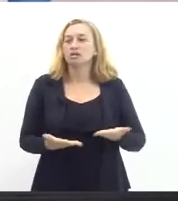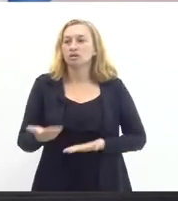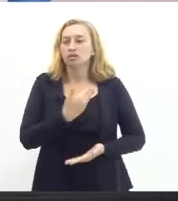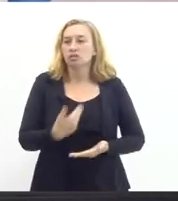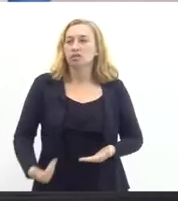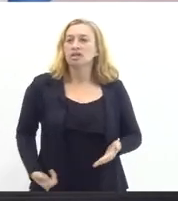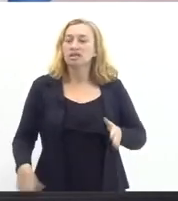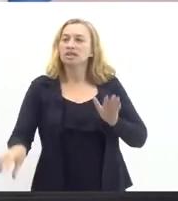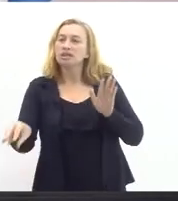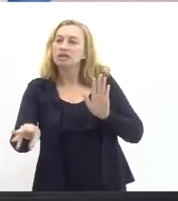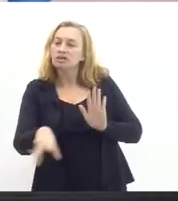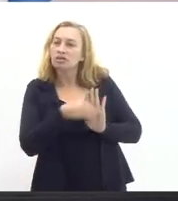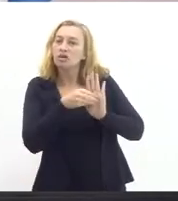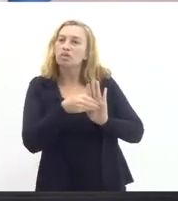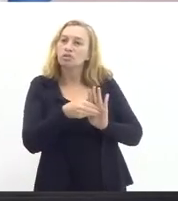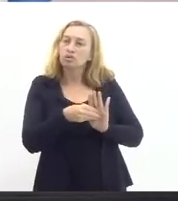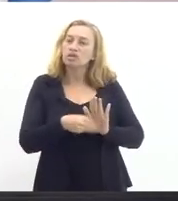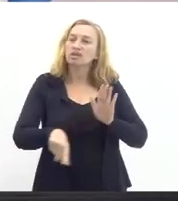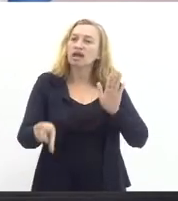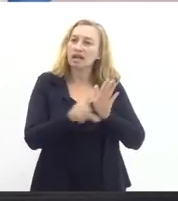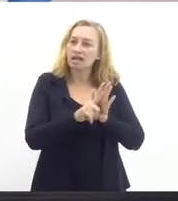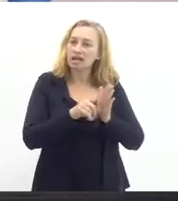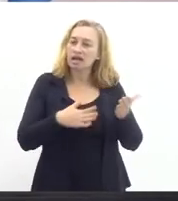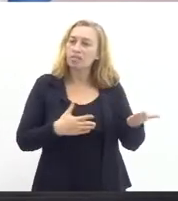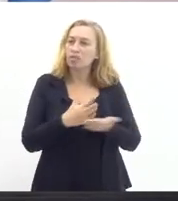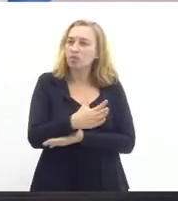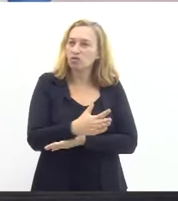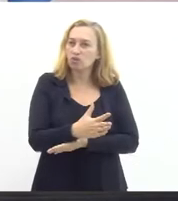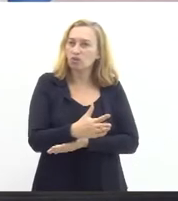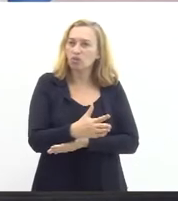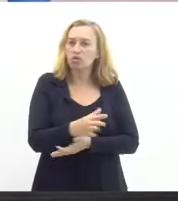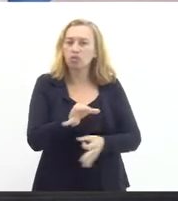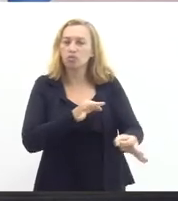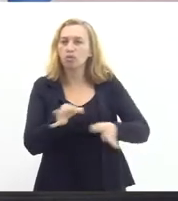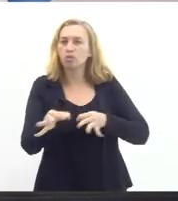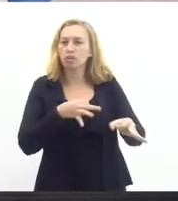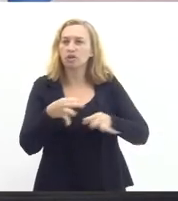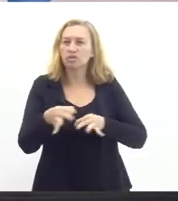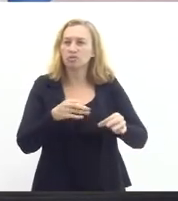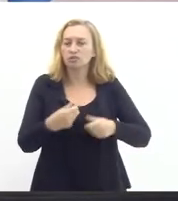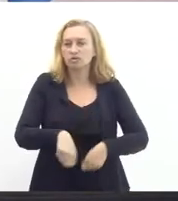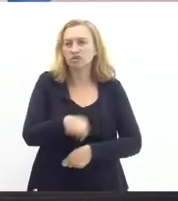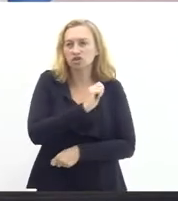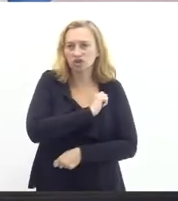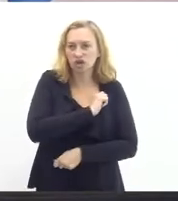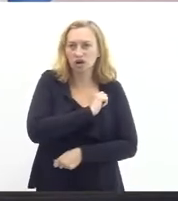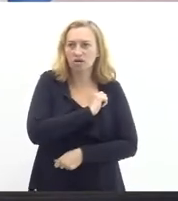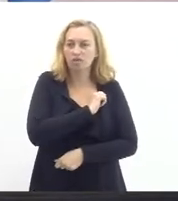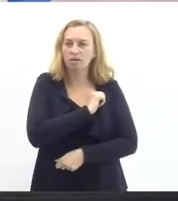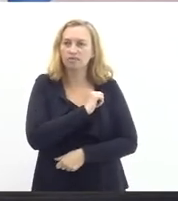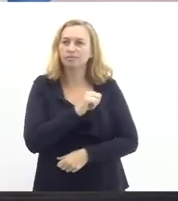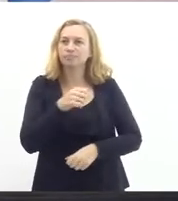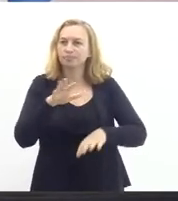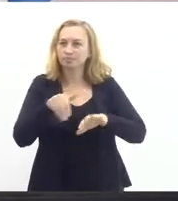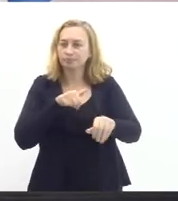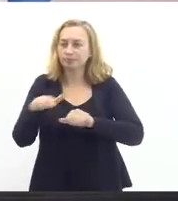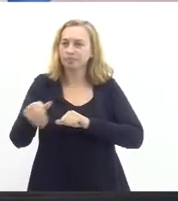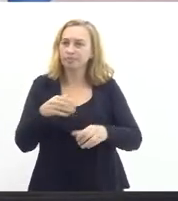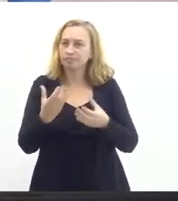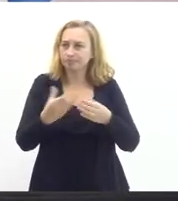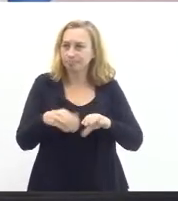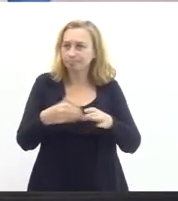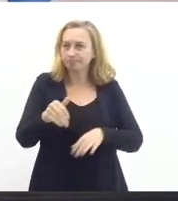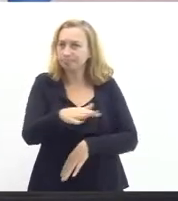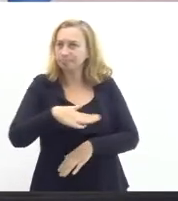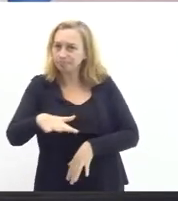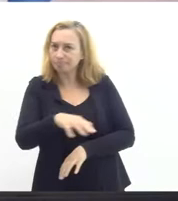na legislação que aprovou a entrada no plano de recuperação fiscal a excepcionalidade para a convocação de concursados na área